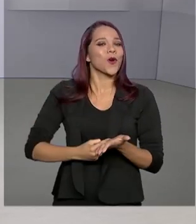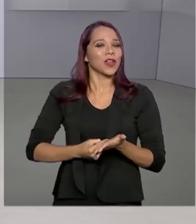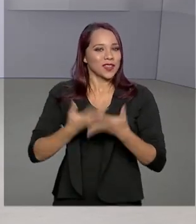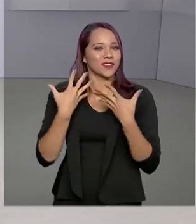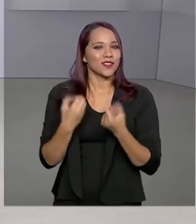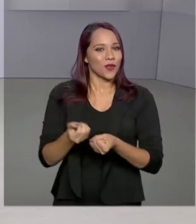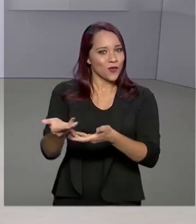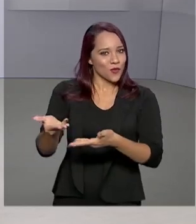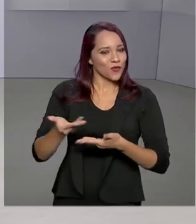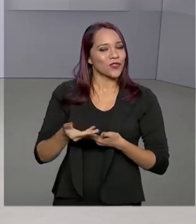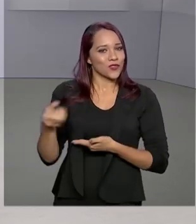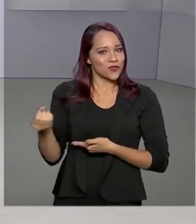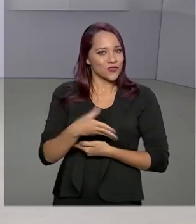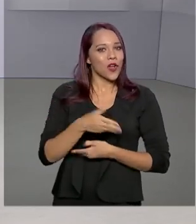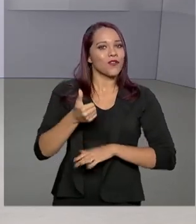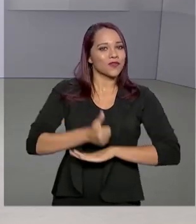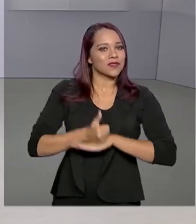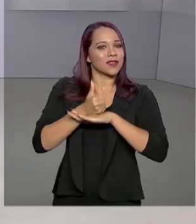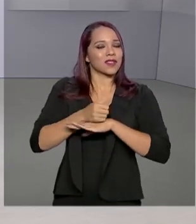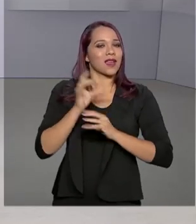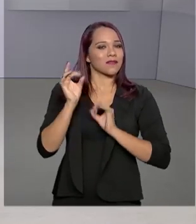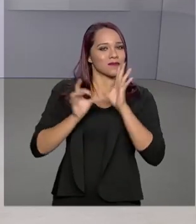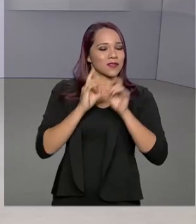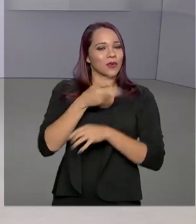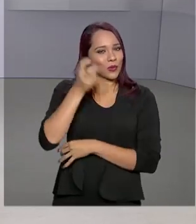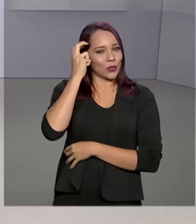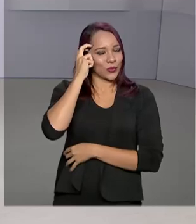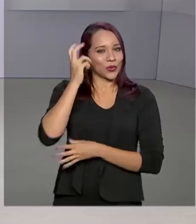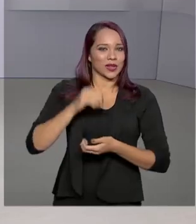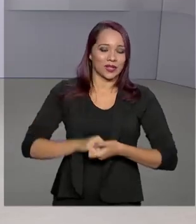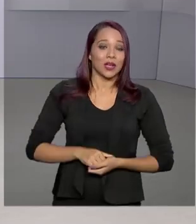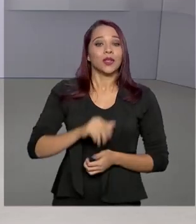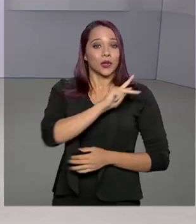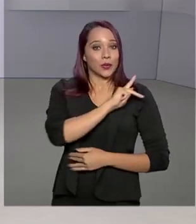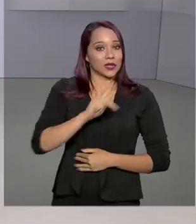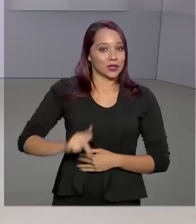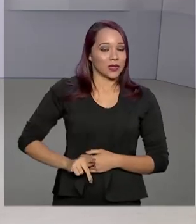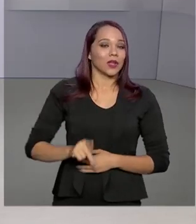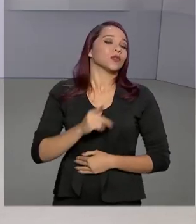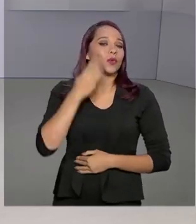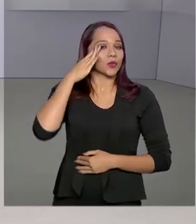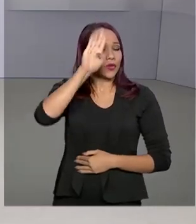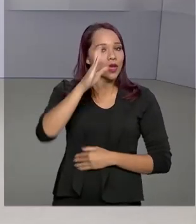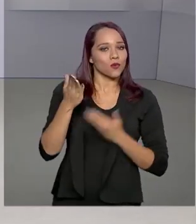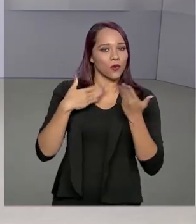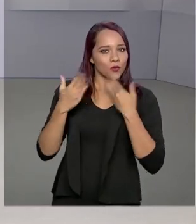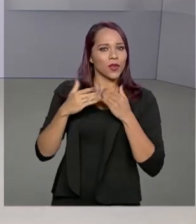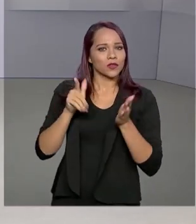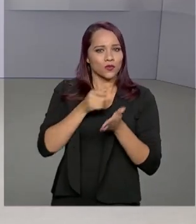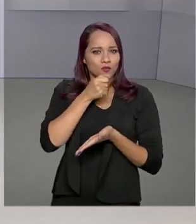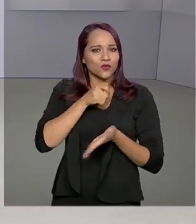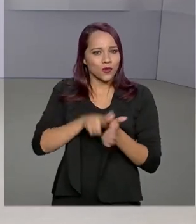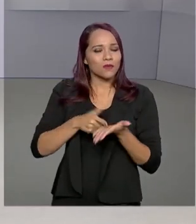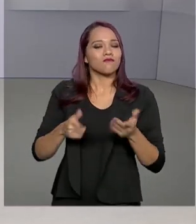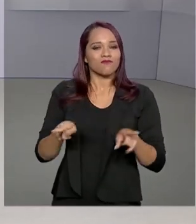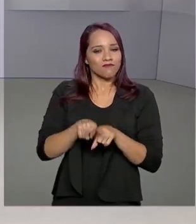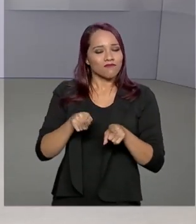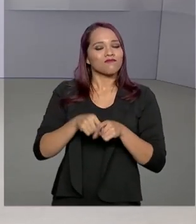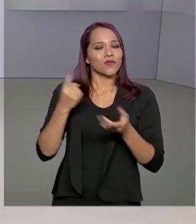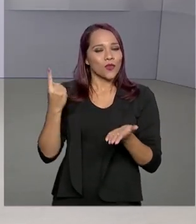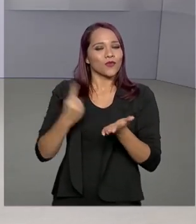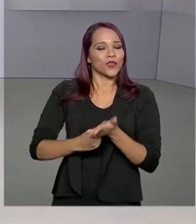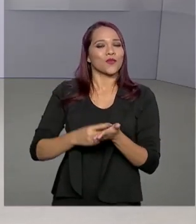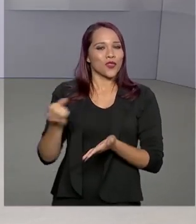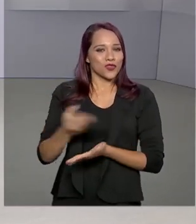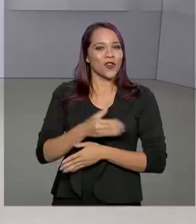aceitou o convite para ser a nova secretária especial da cultura. O presidente Jair Bolsonaro, em conversa com jornalistas, também confirmou